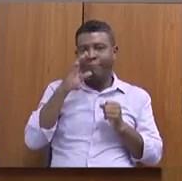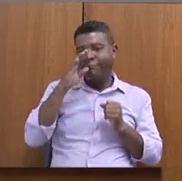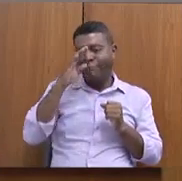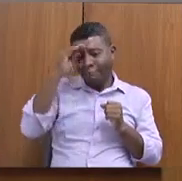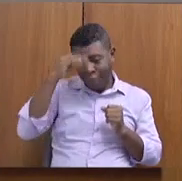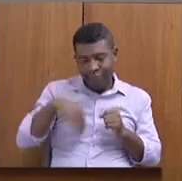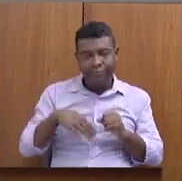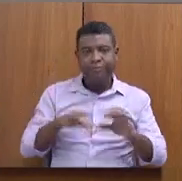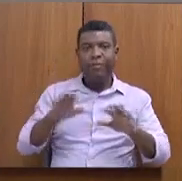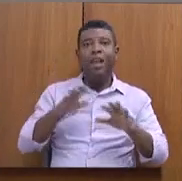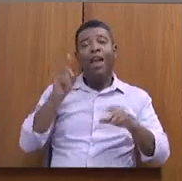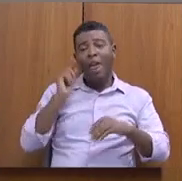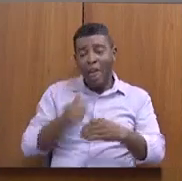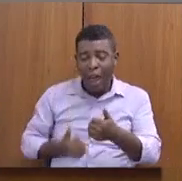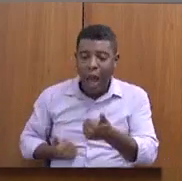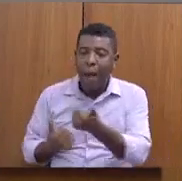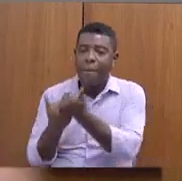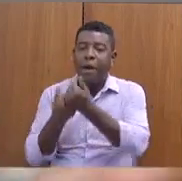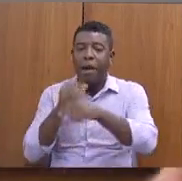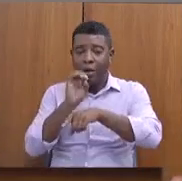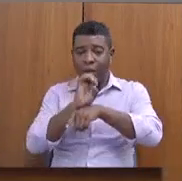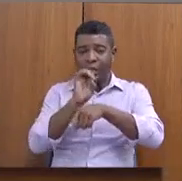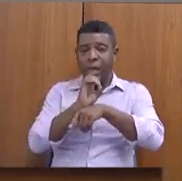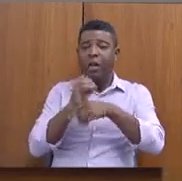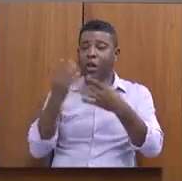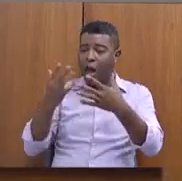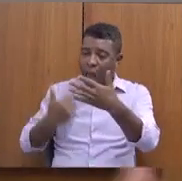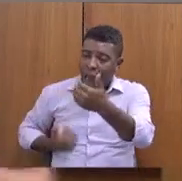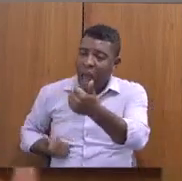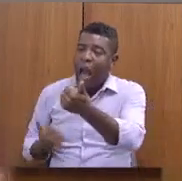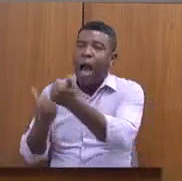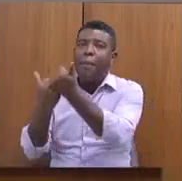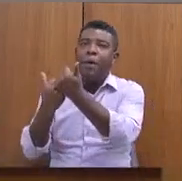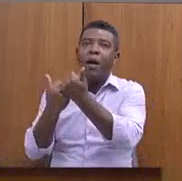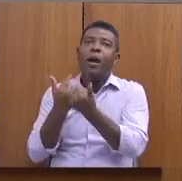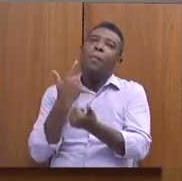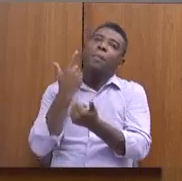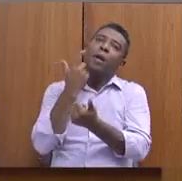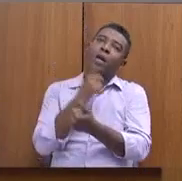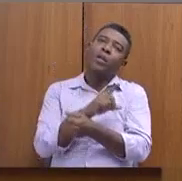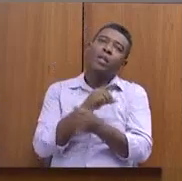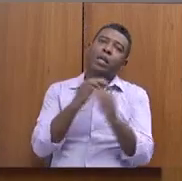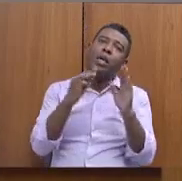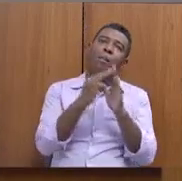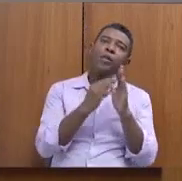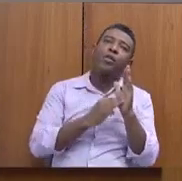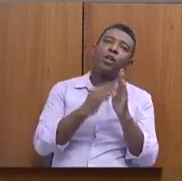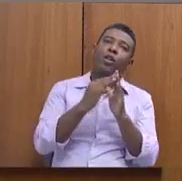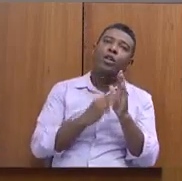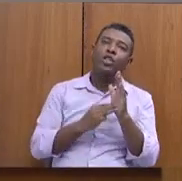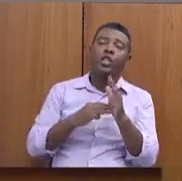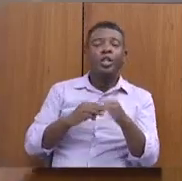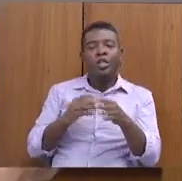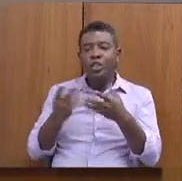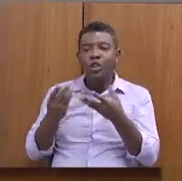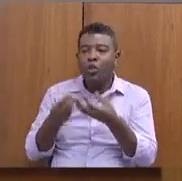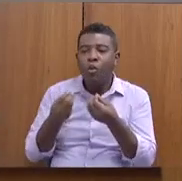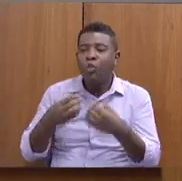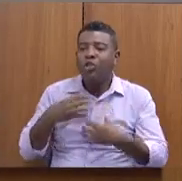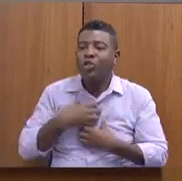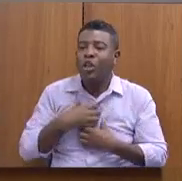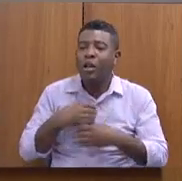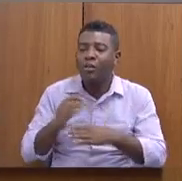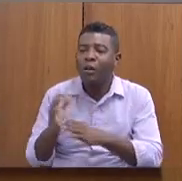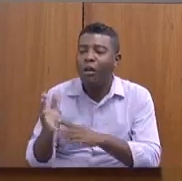profissional para ter uma metodologia de abordagem. Por isso que o canto da rua, para mim, é muito importante, porque, quando a gente